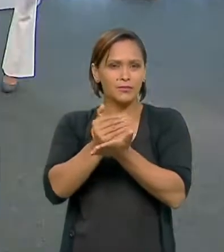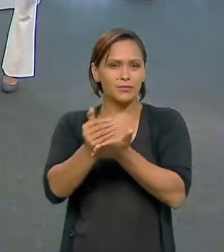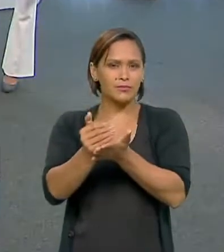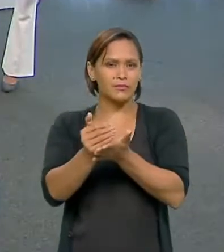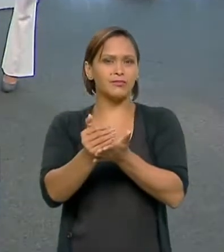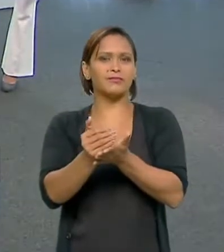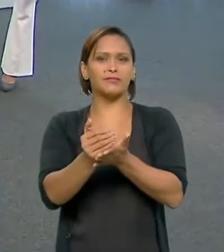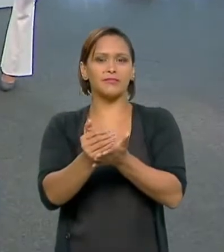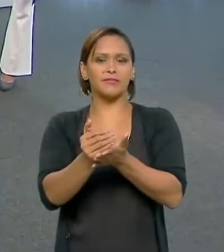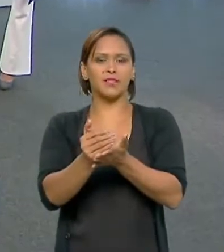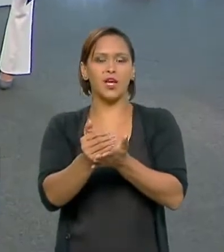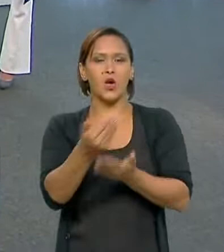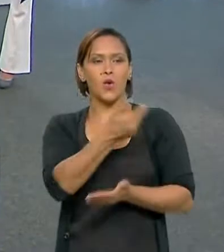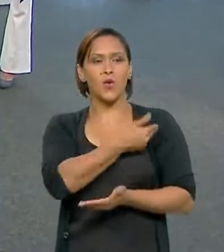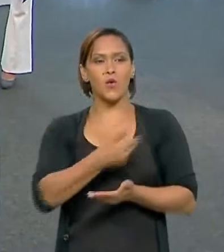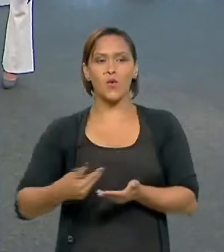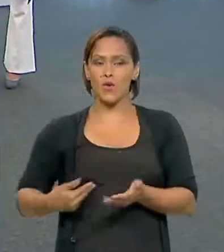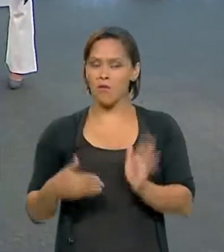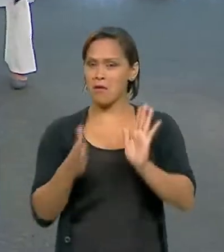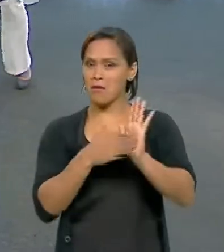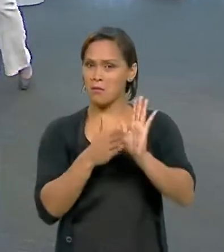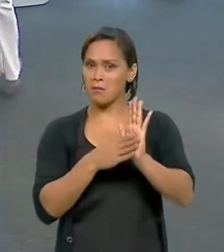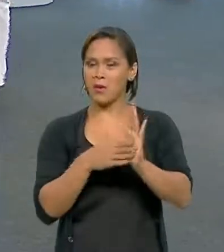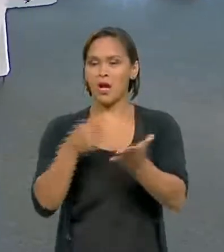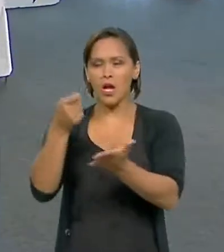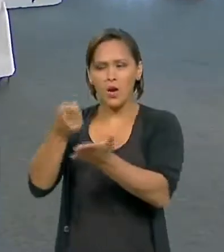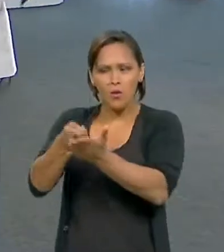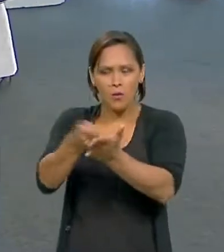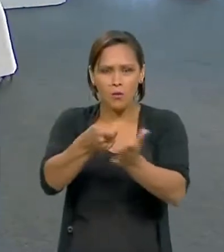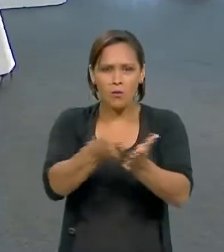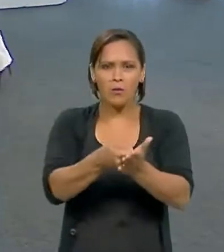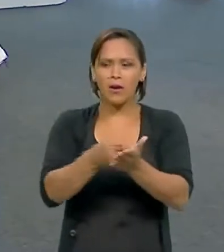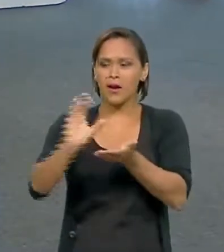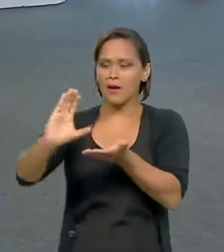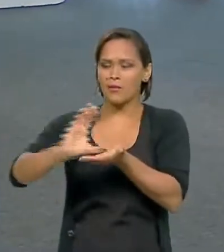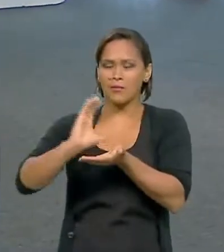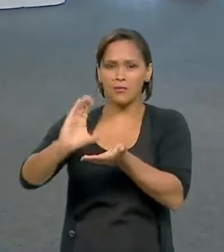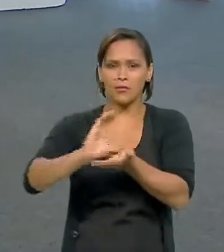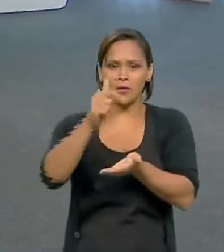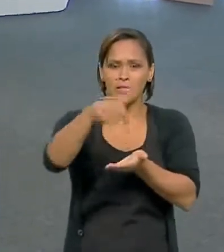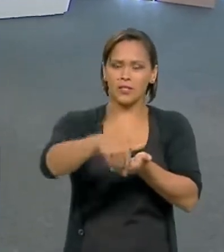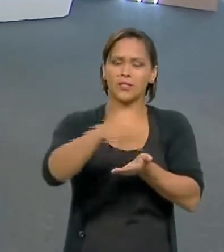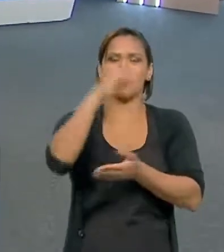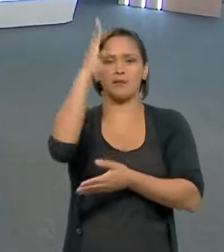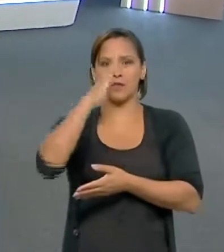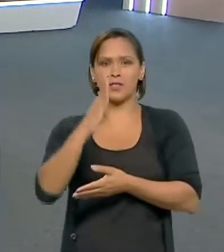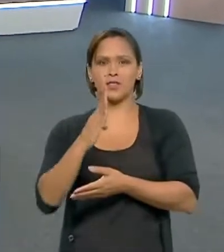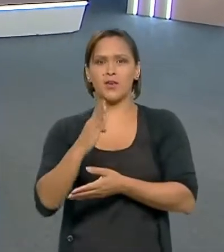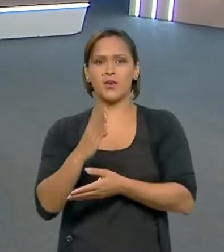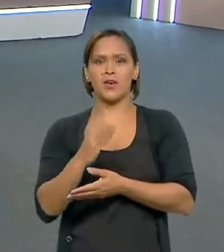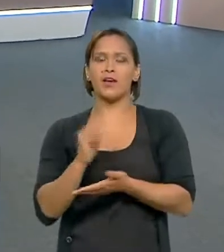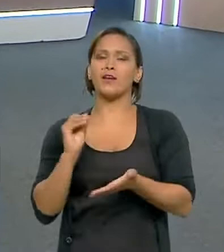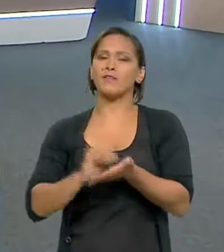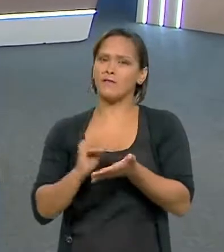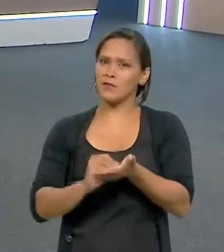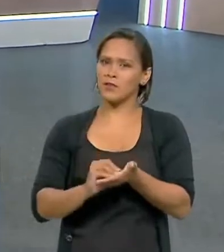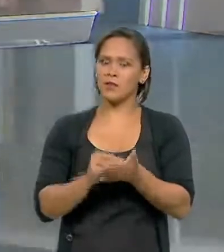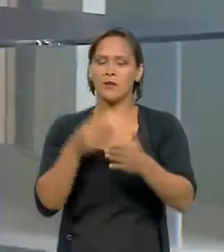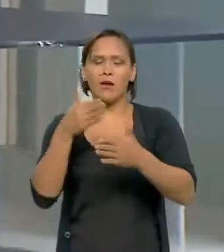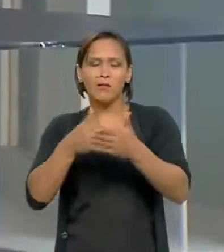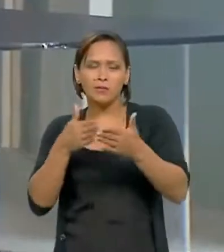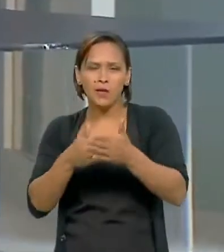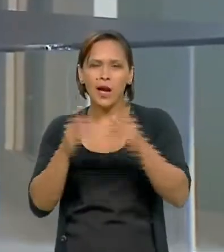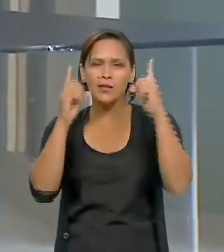o governo se propôs a comprar vacinas e trazer para o Brasil. Se não aconteceu, é porque outros motivos impediram.